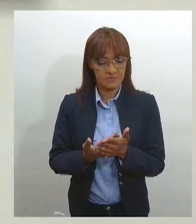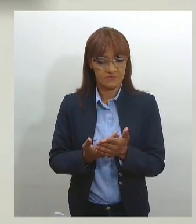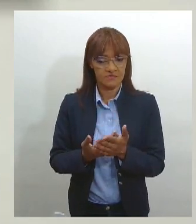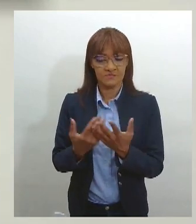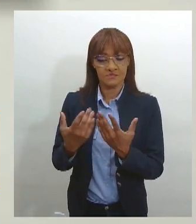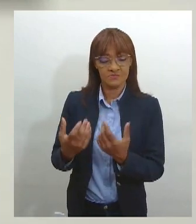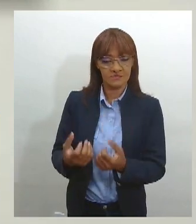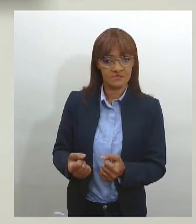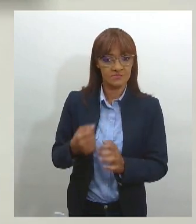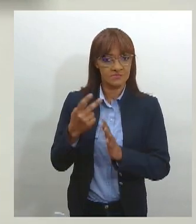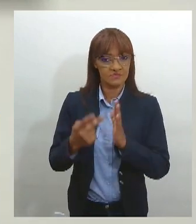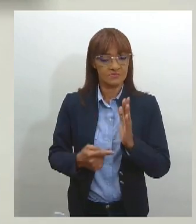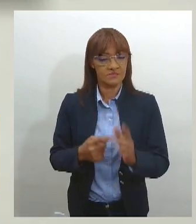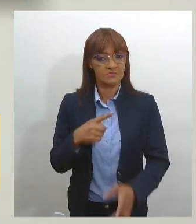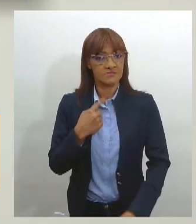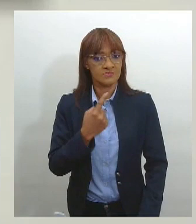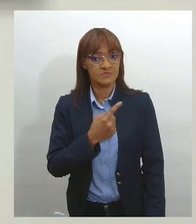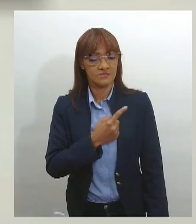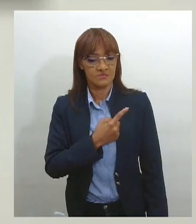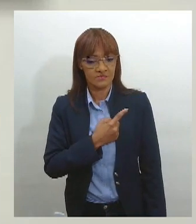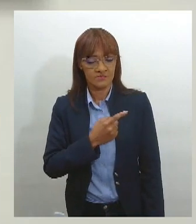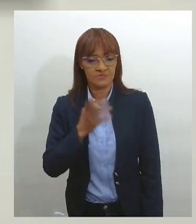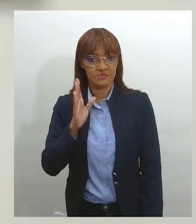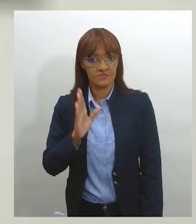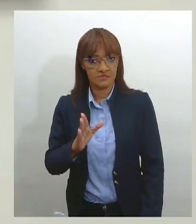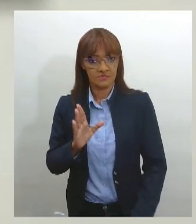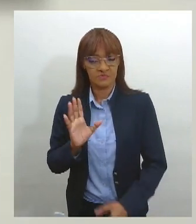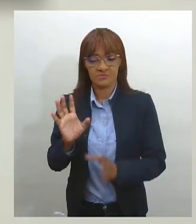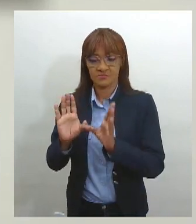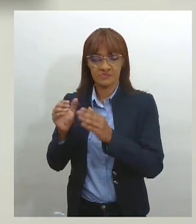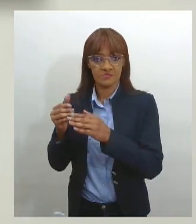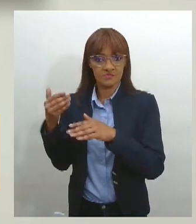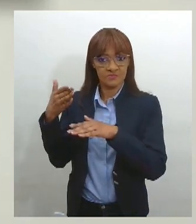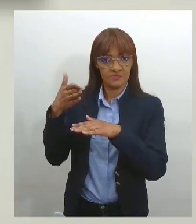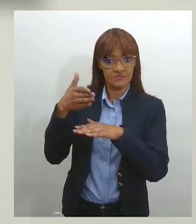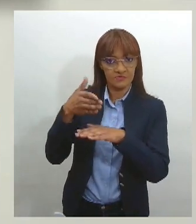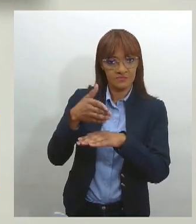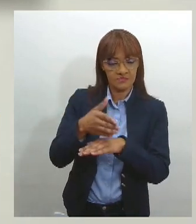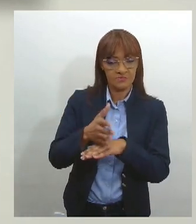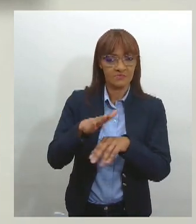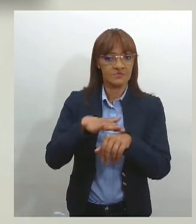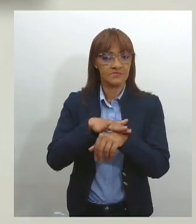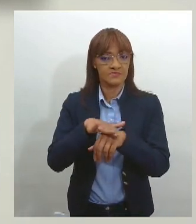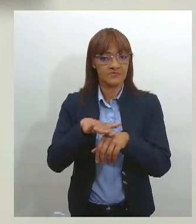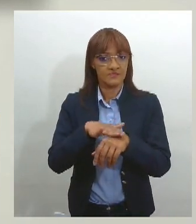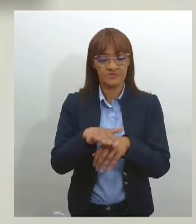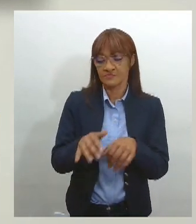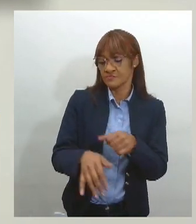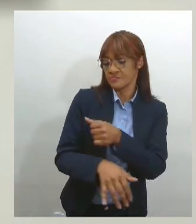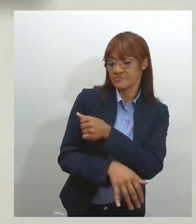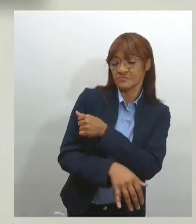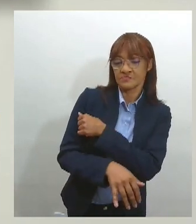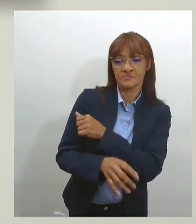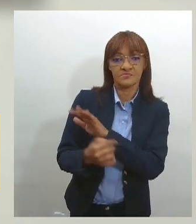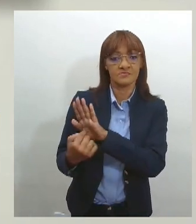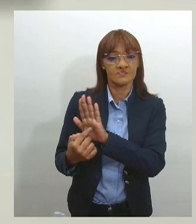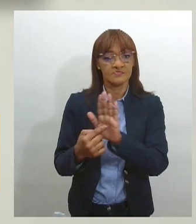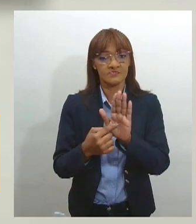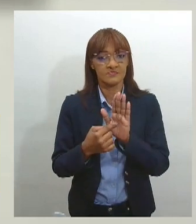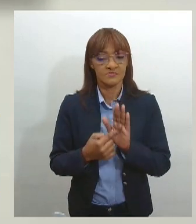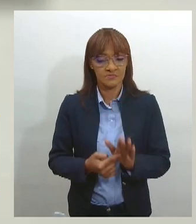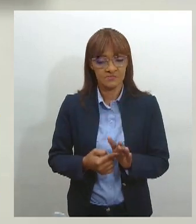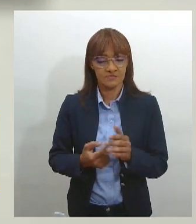Procuradoria vai às escolas para conversar com esses alunos, mostrar que existe uma rede de apoio, né? Prevenir,